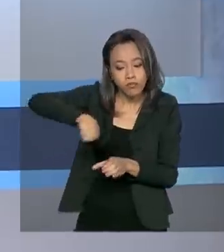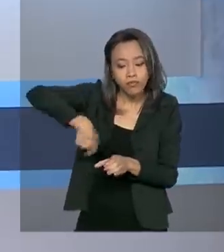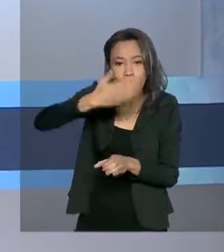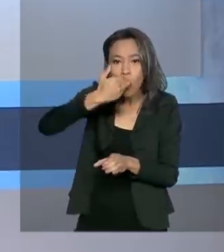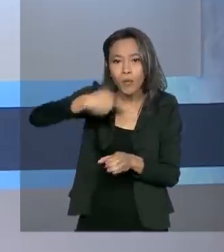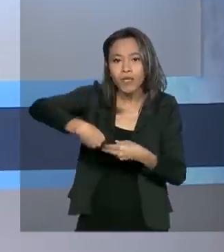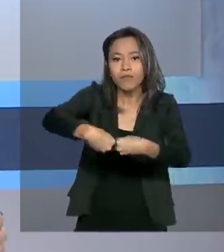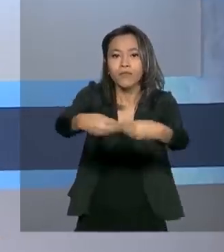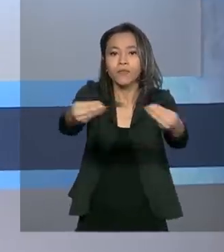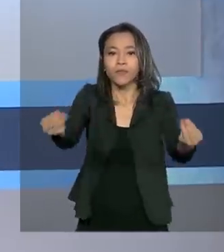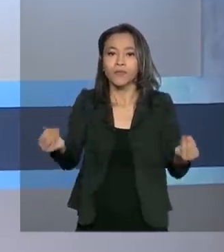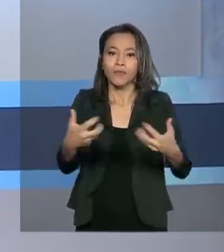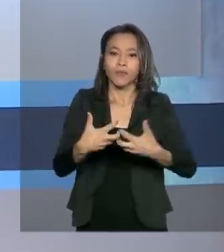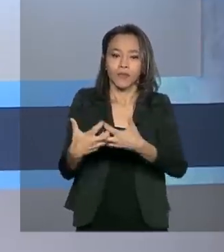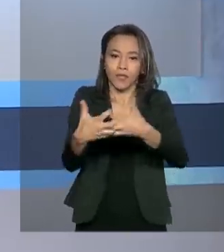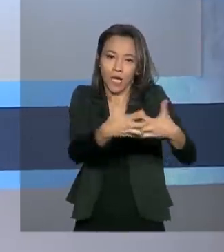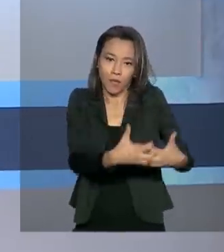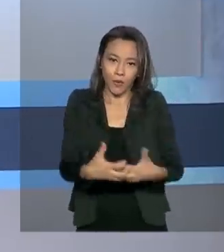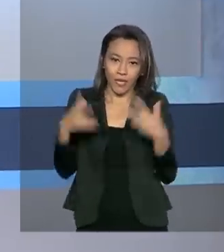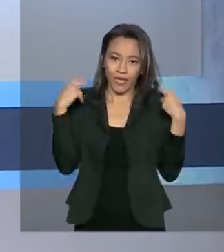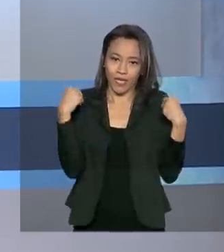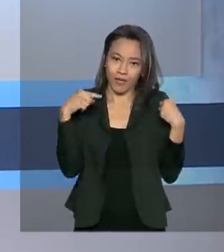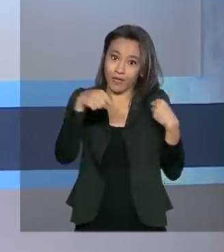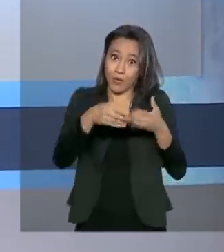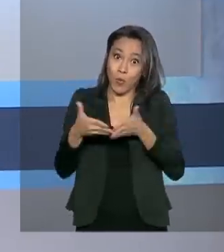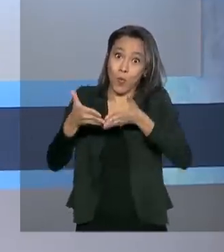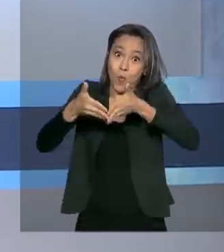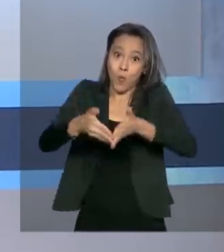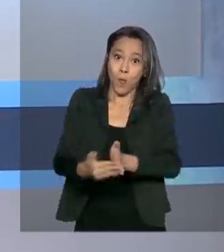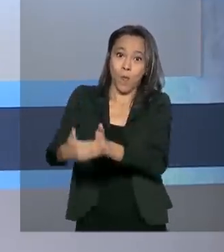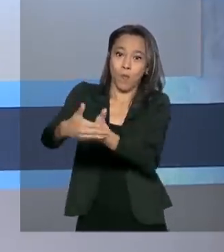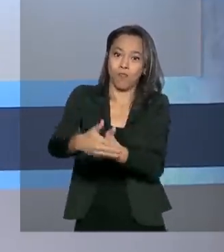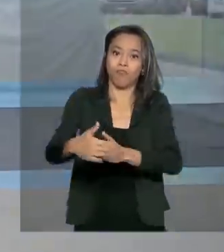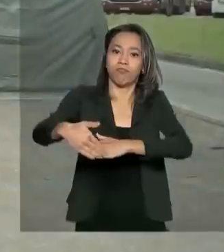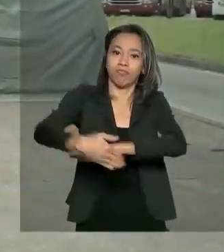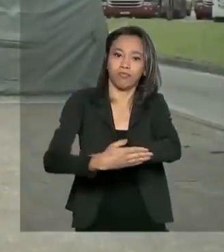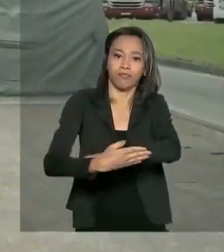caminhoneiros que circulam pela região do maior porto do país.